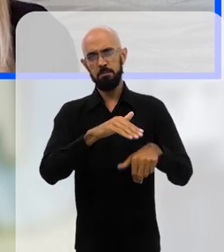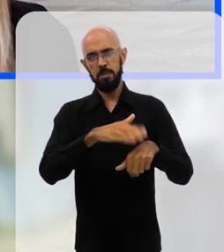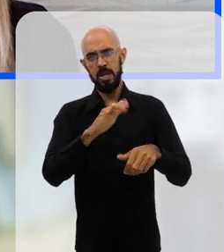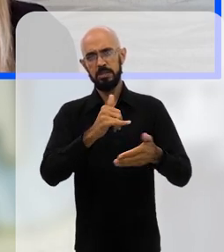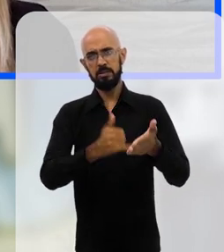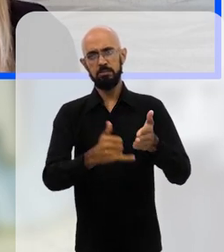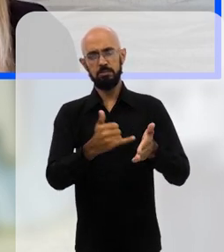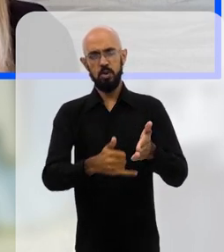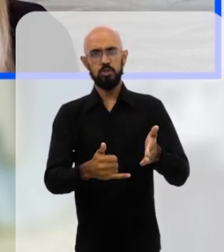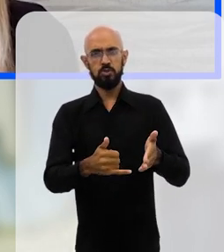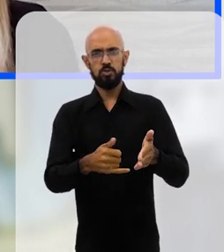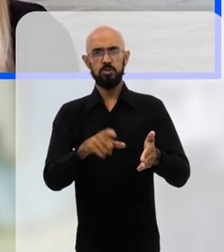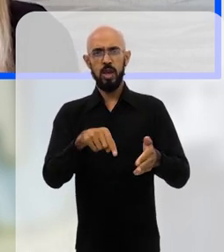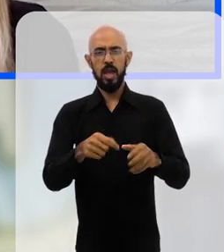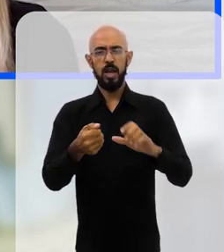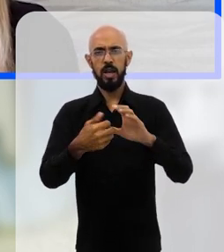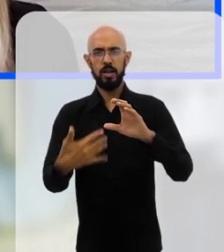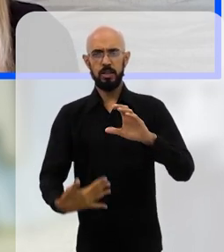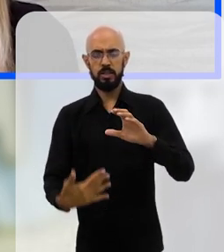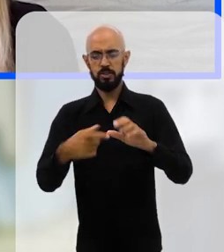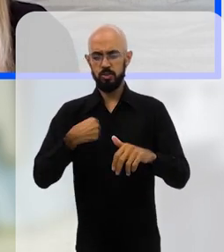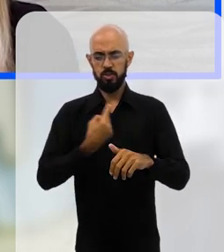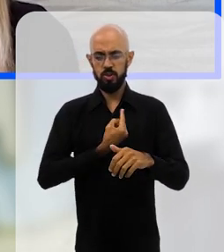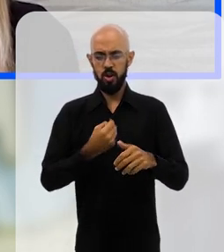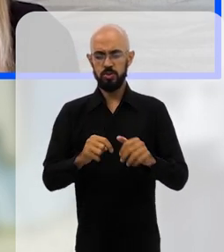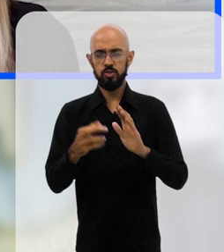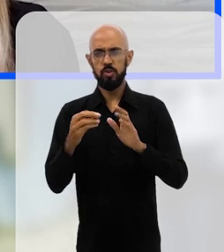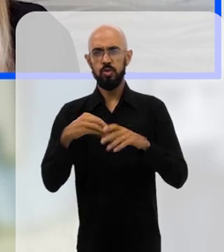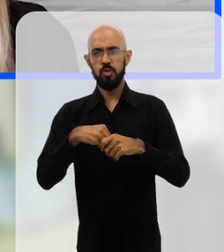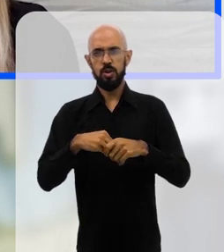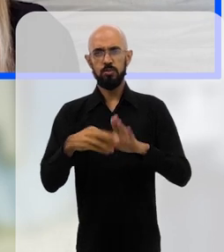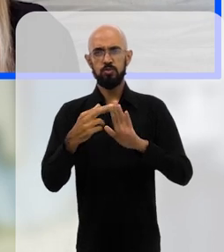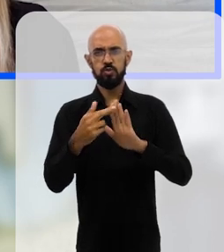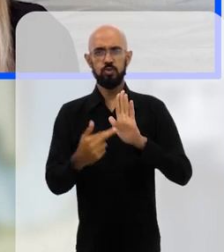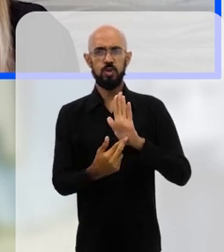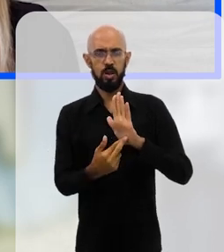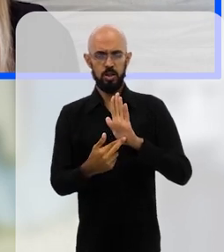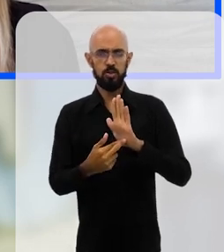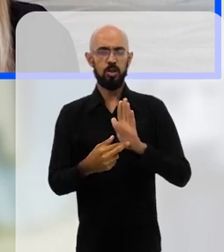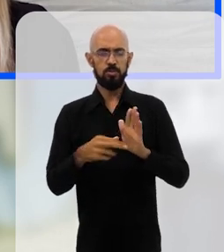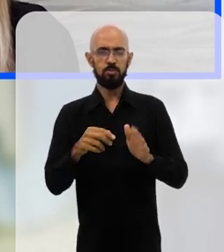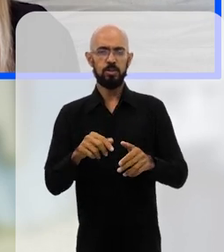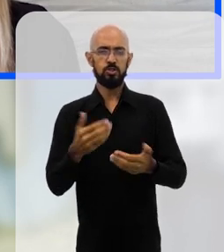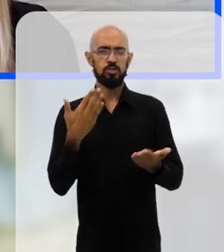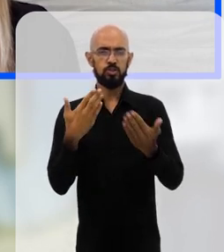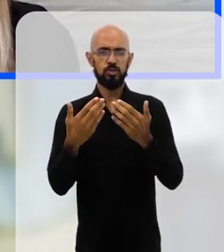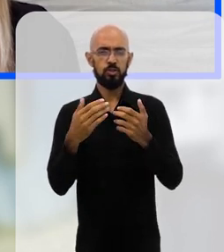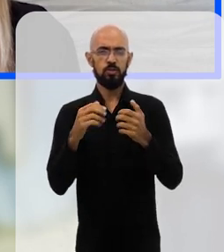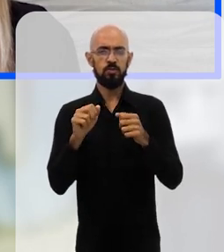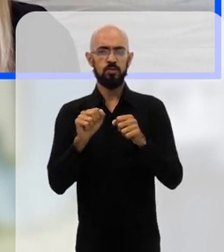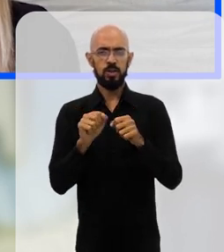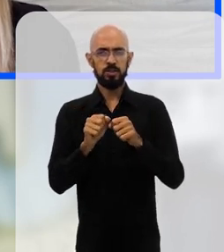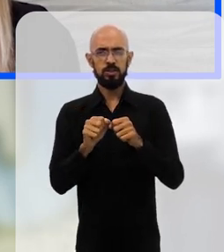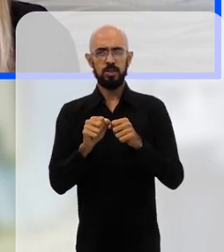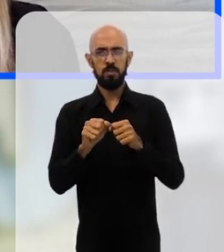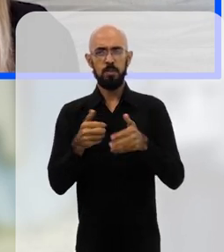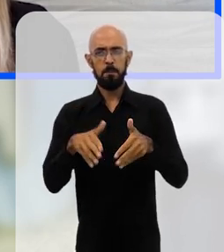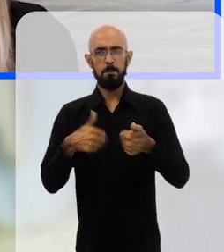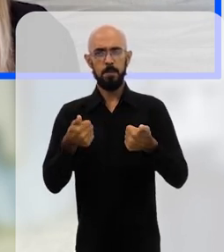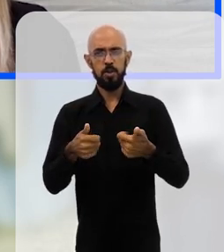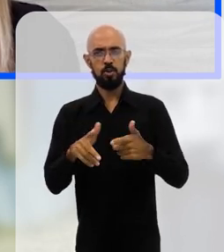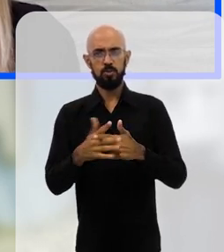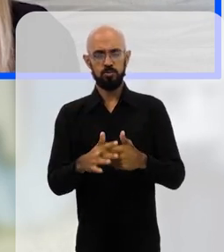hoje. Então, esses são alguns elementos que a gente também traz no relatório como recomendações para lidar com esse cenário de aumento de